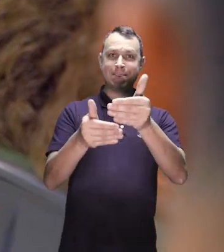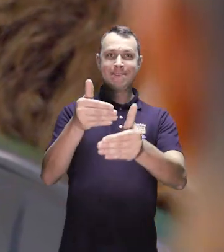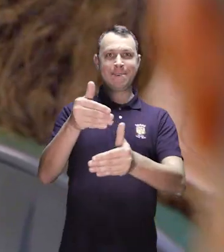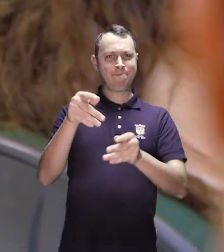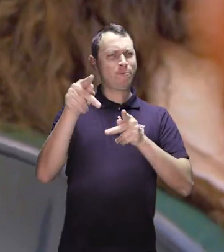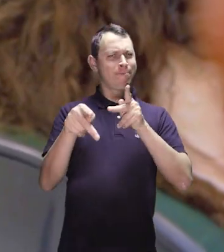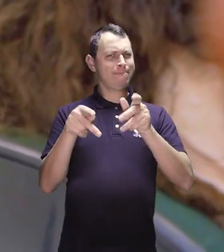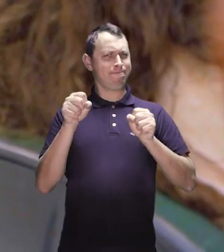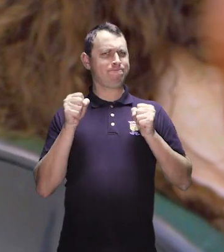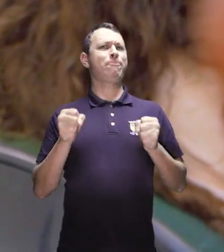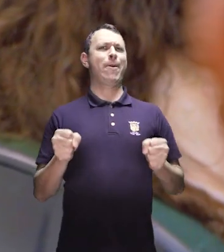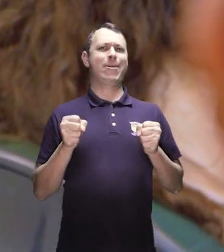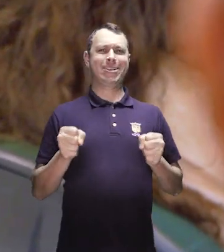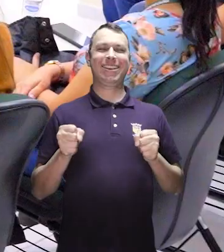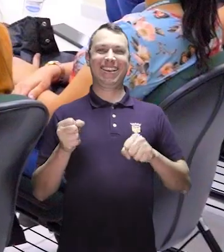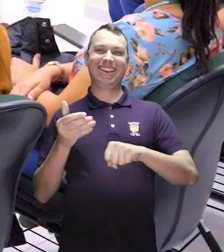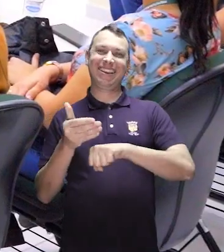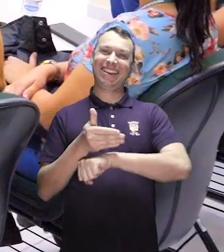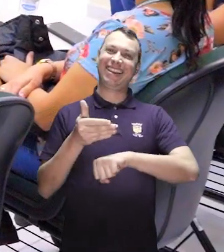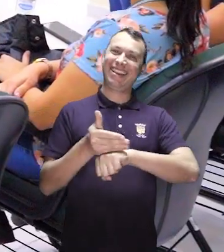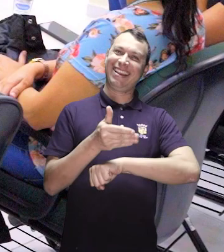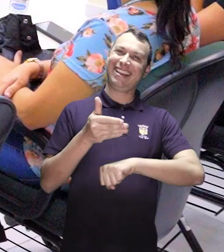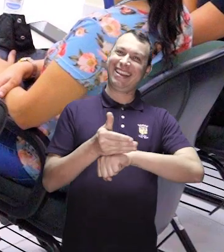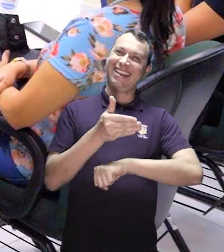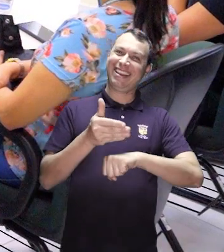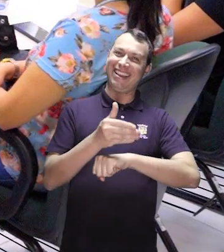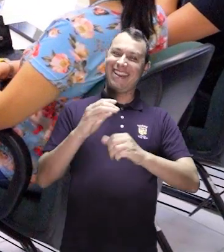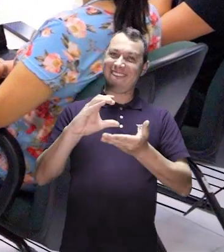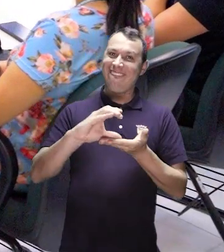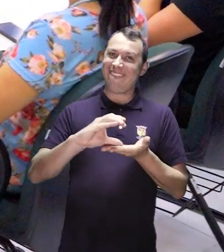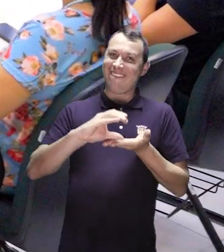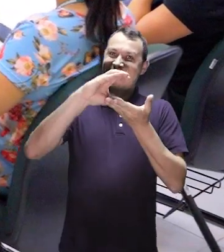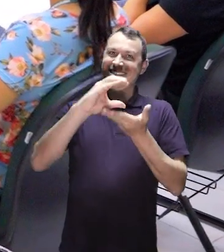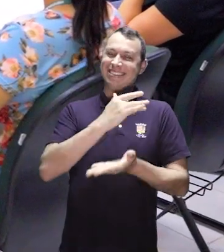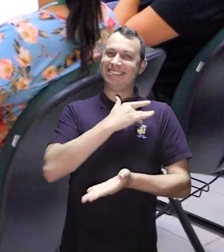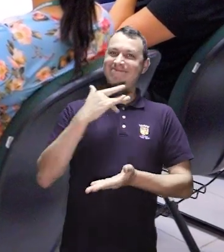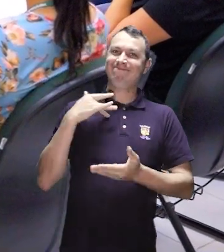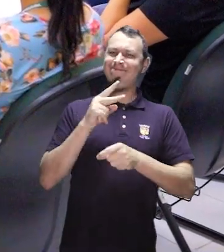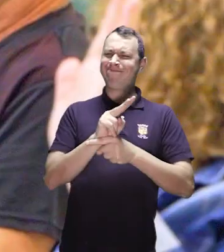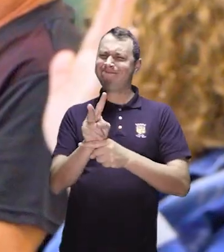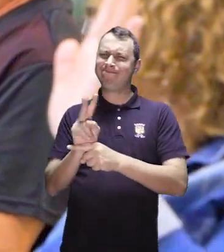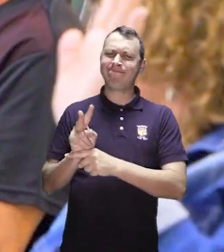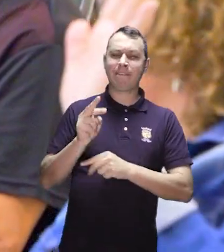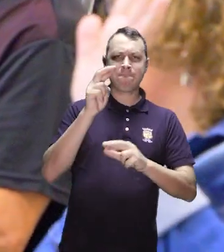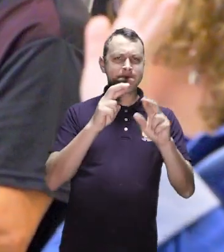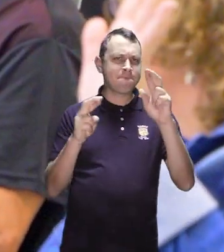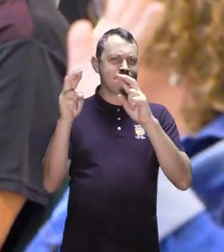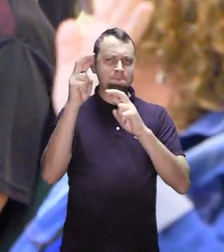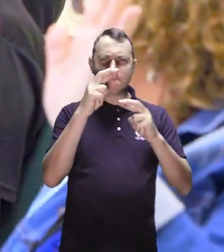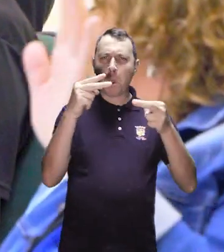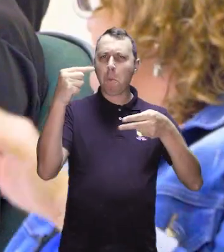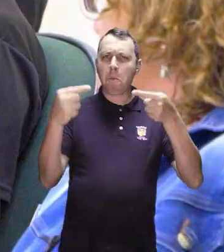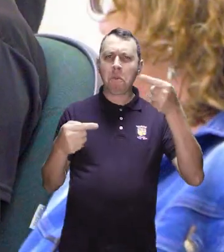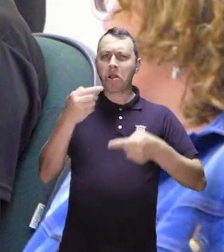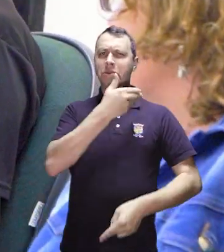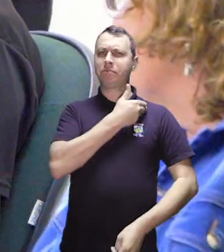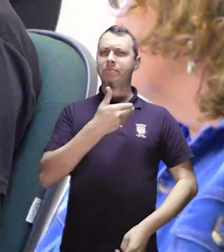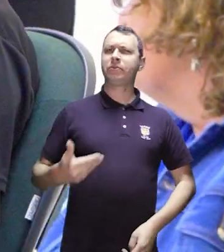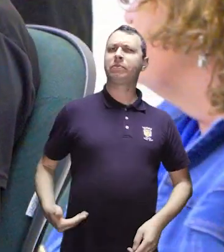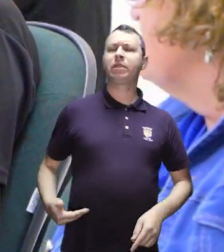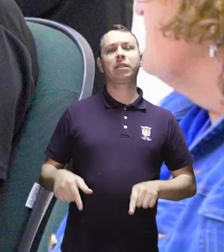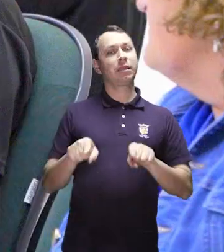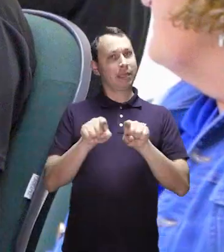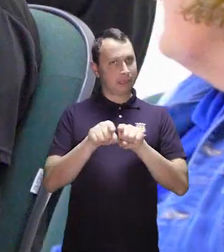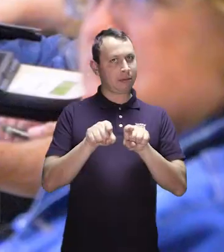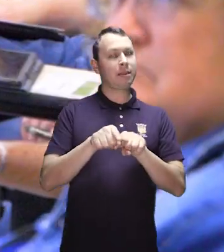E em todo esse processo, a população pode participar, seja por meio do Conselho de Saúde, monitorando e fiscalizando